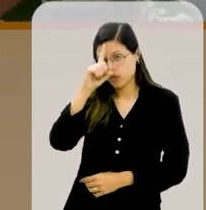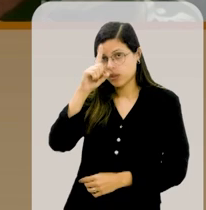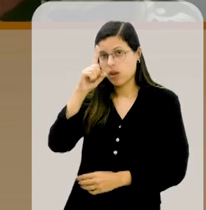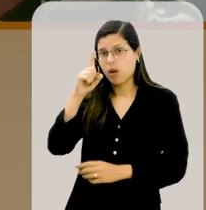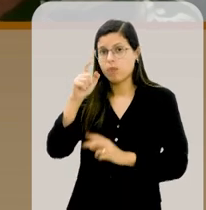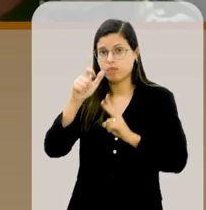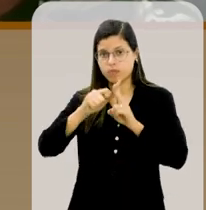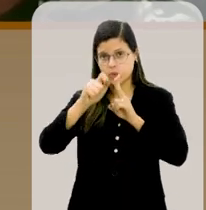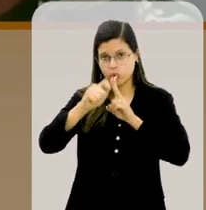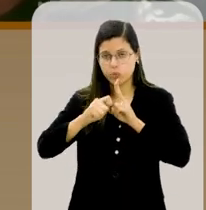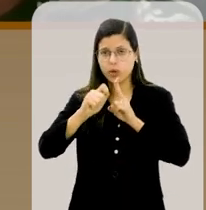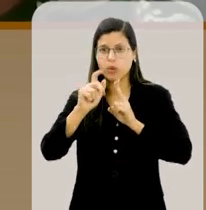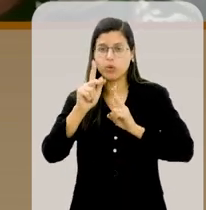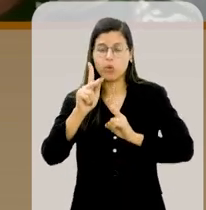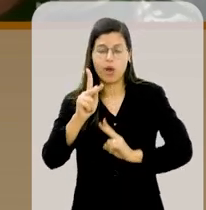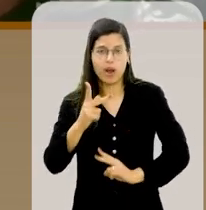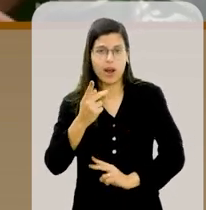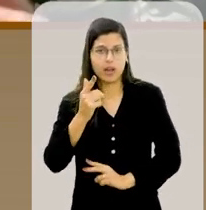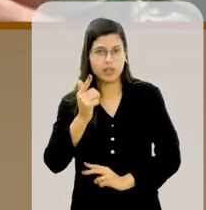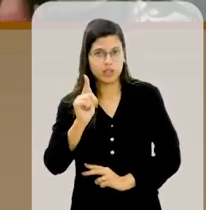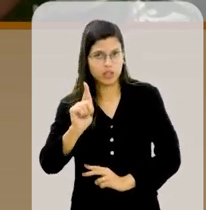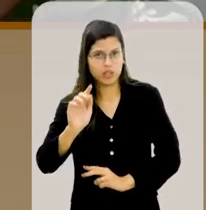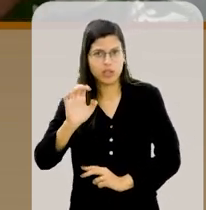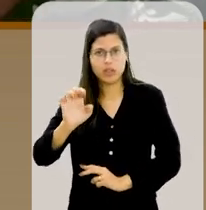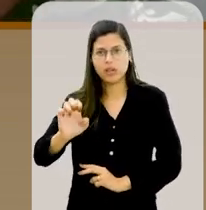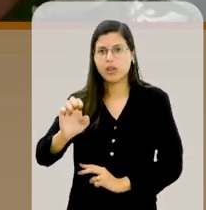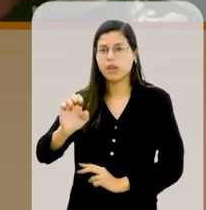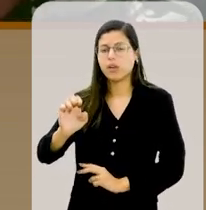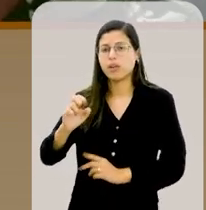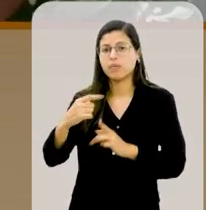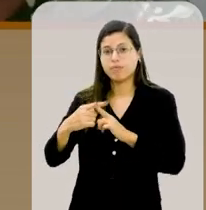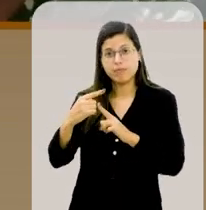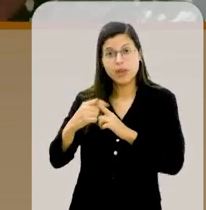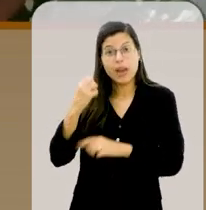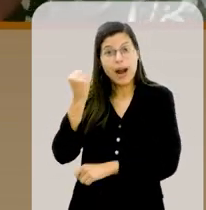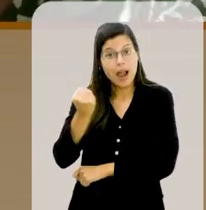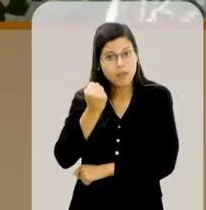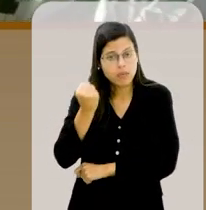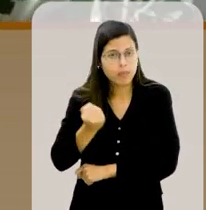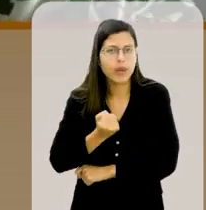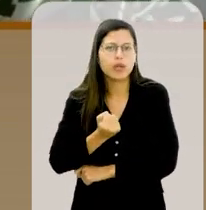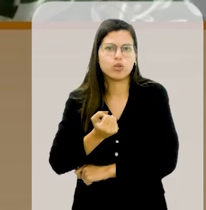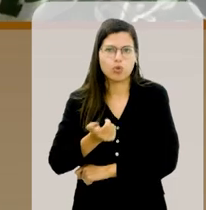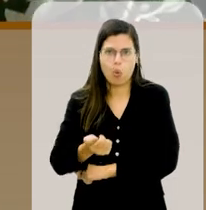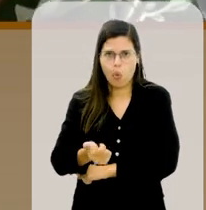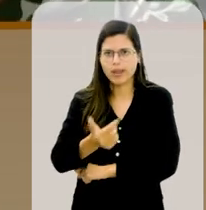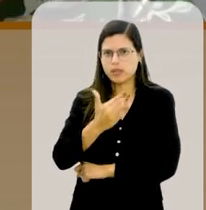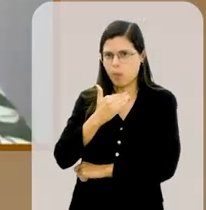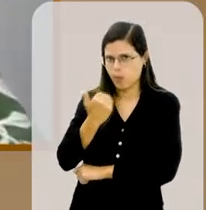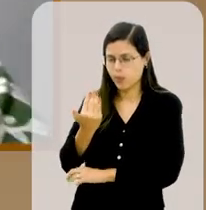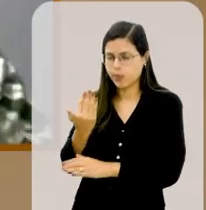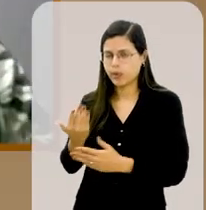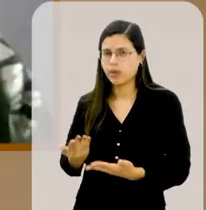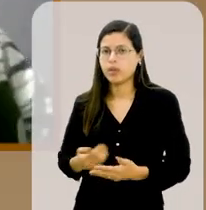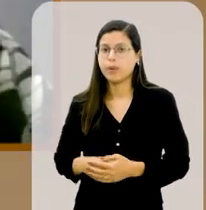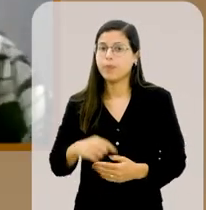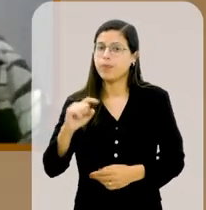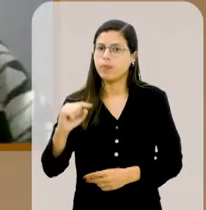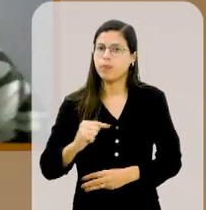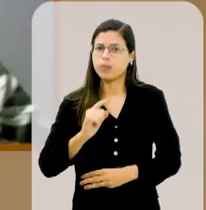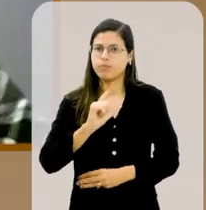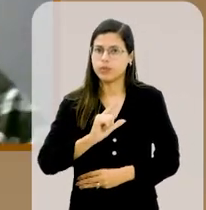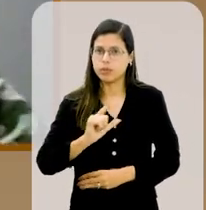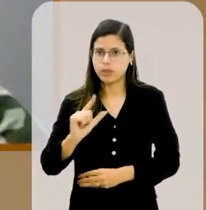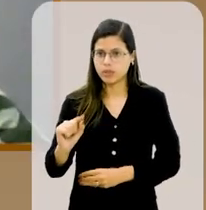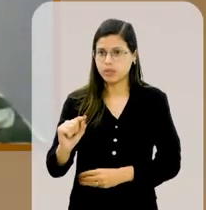dois meses, né, do HGR porque eu fui encontrada mesmo gravemente à beira da morte. Então, quando eu